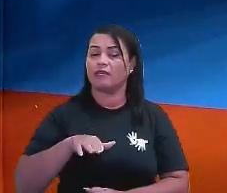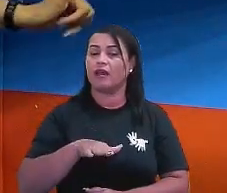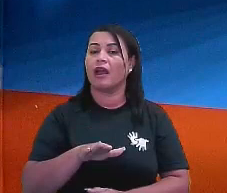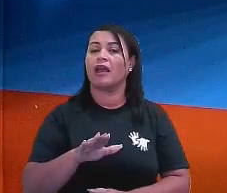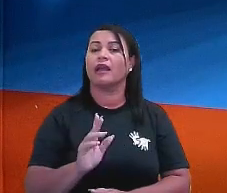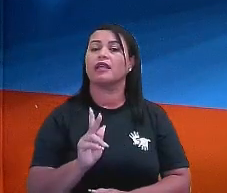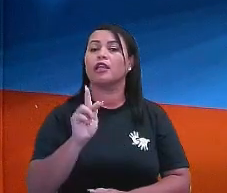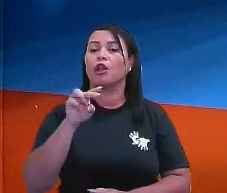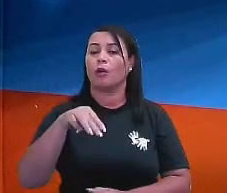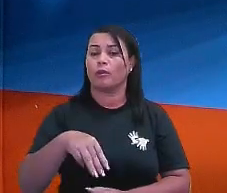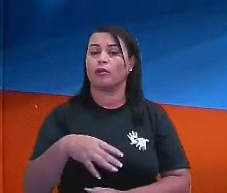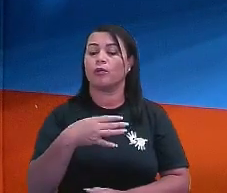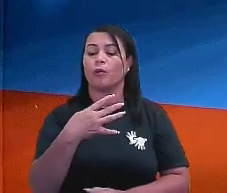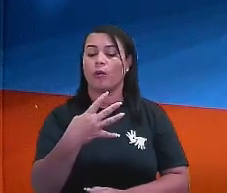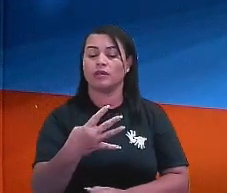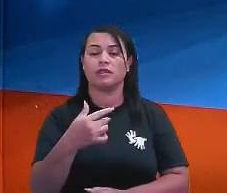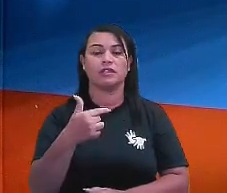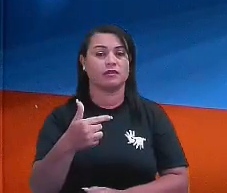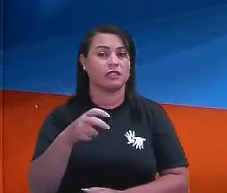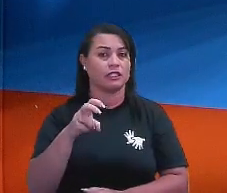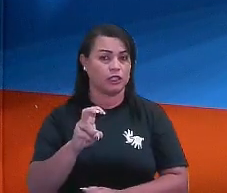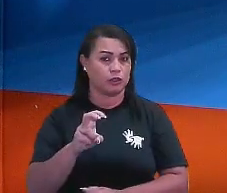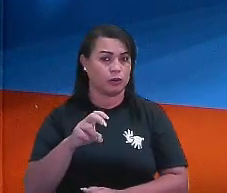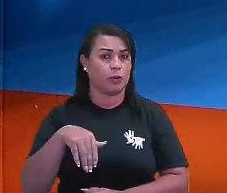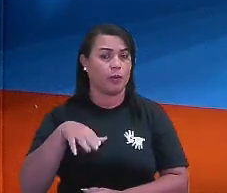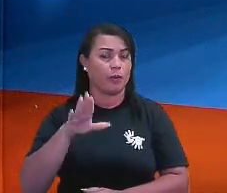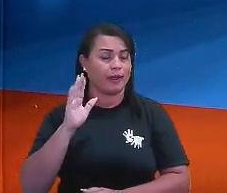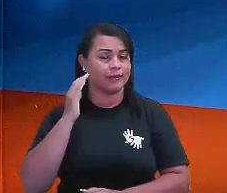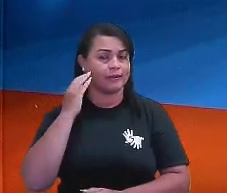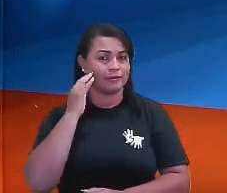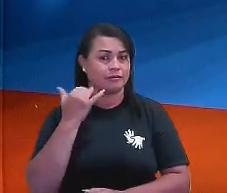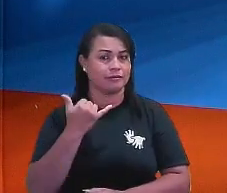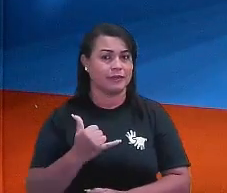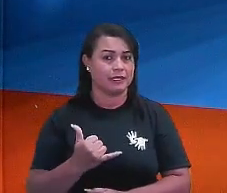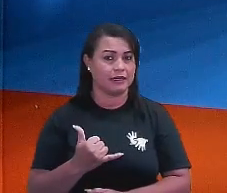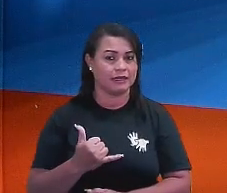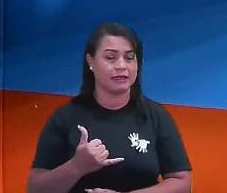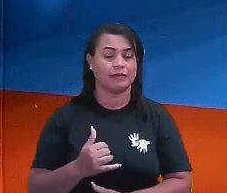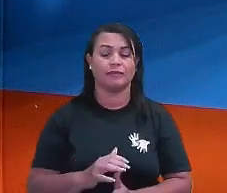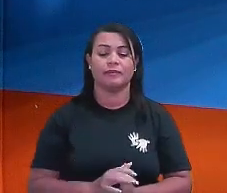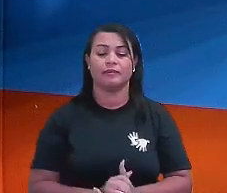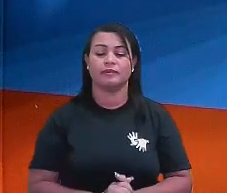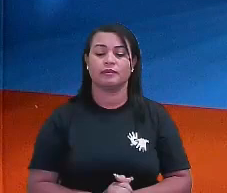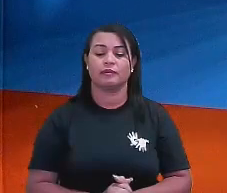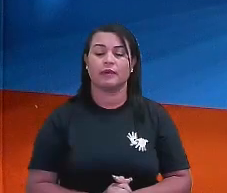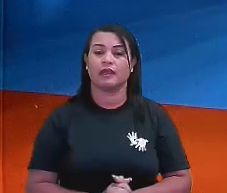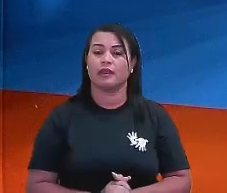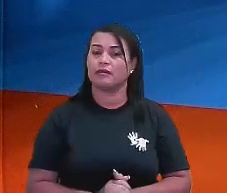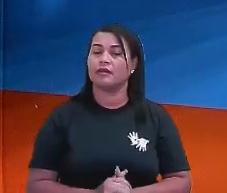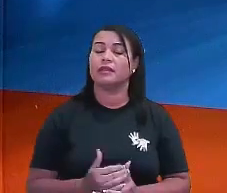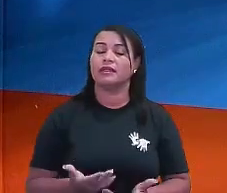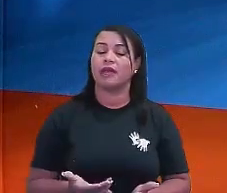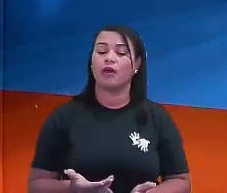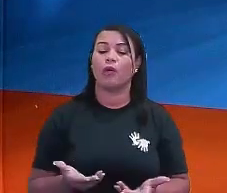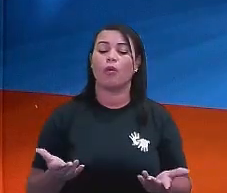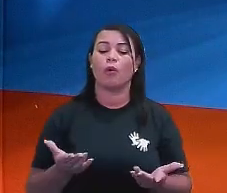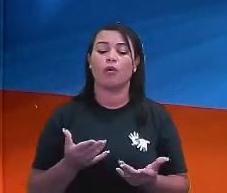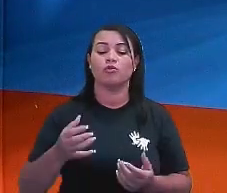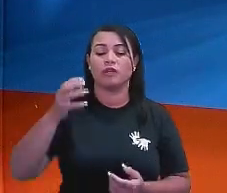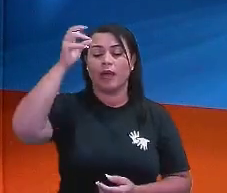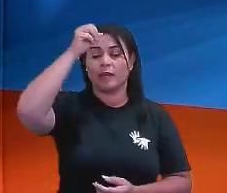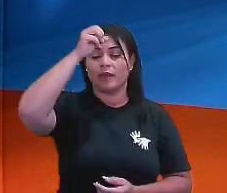ele percorre 425 quilômetros. Beleza? Deu para entender? Tranquilinho? Então, hoje